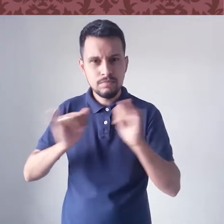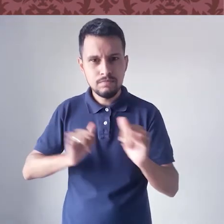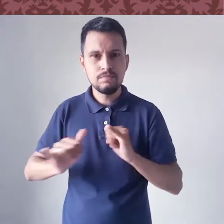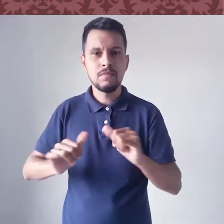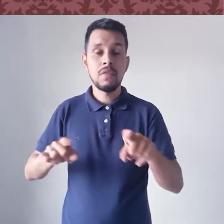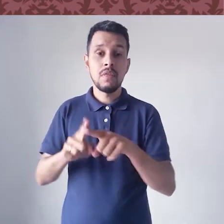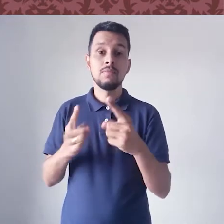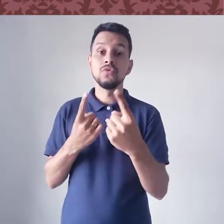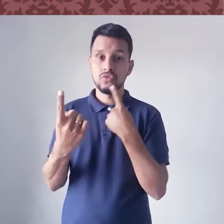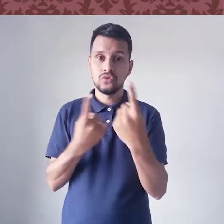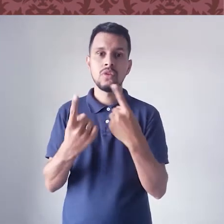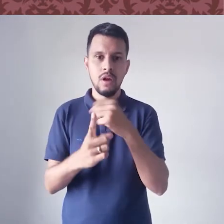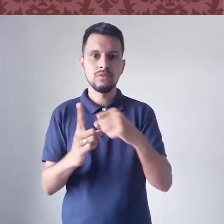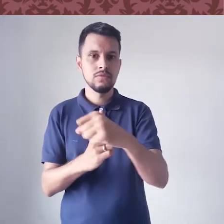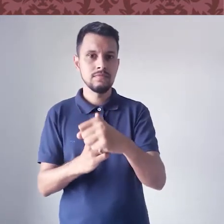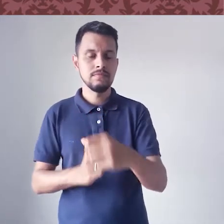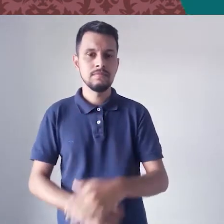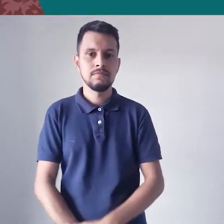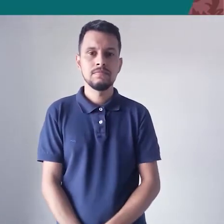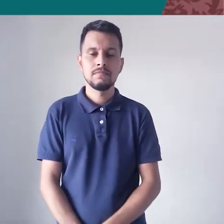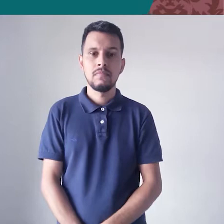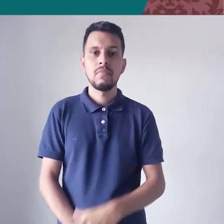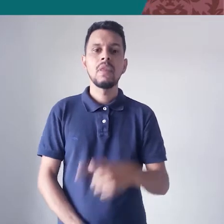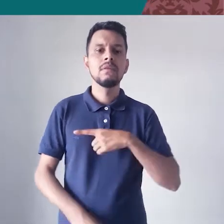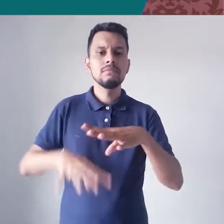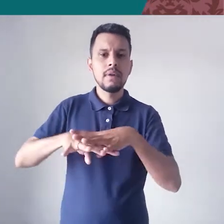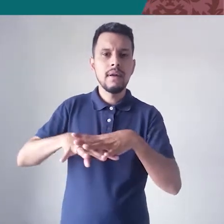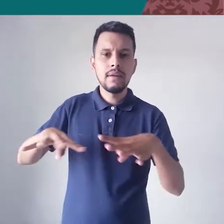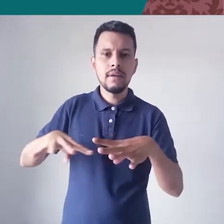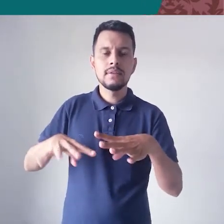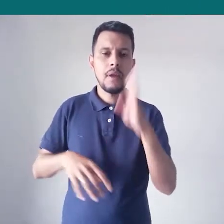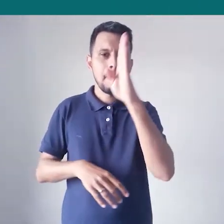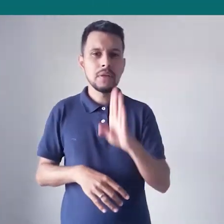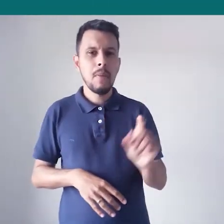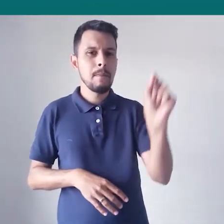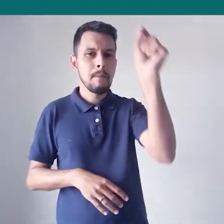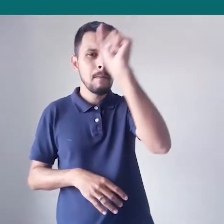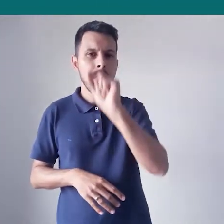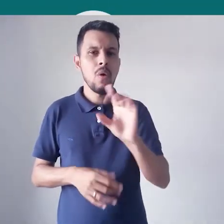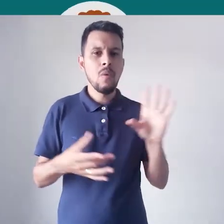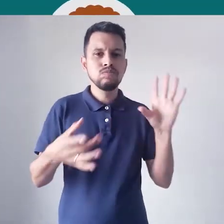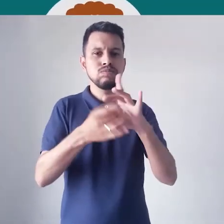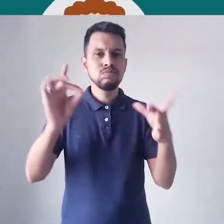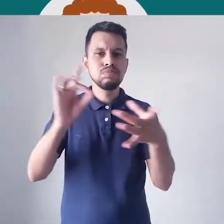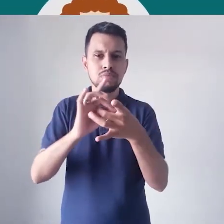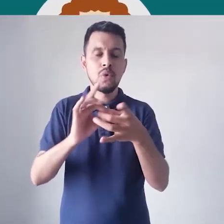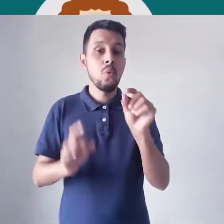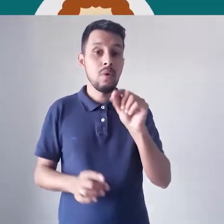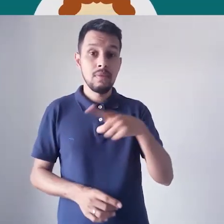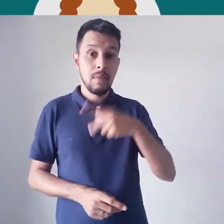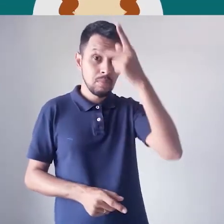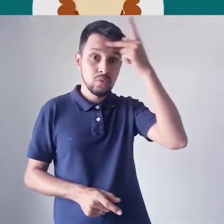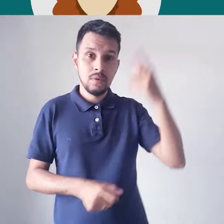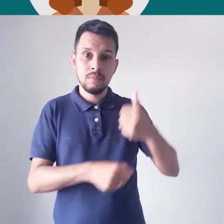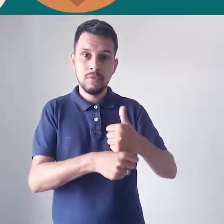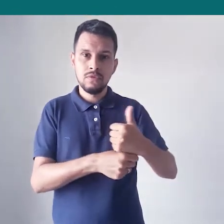de diálogo com a sociedade. Existe uma rede articulada nacionalmente. Essa rede reúne profissionais e pessoas